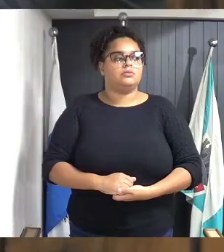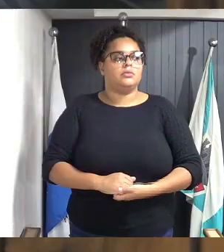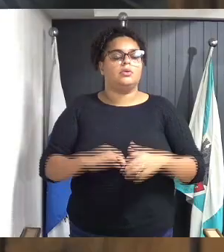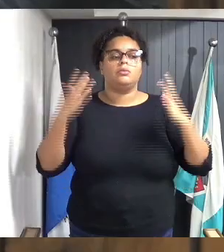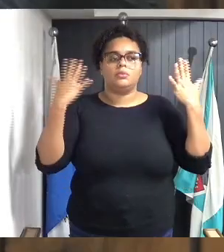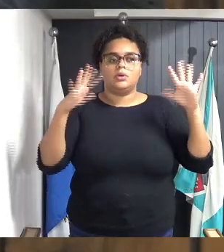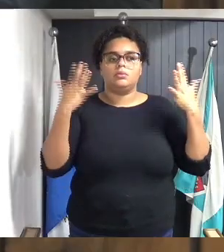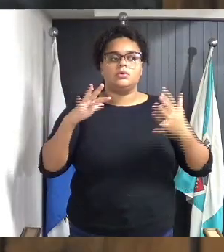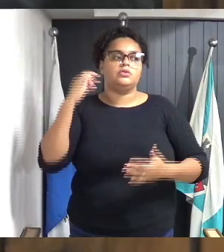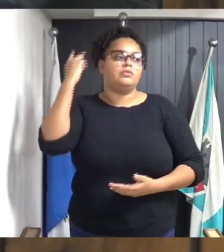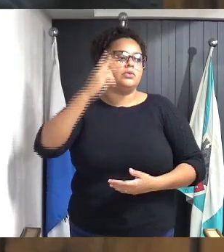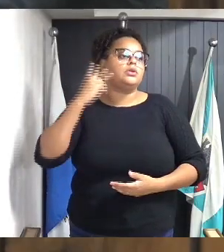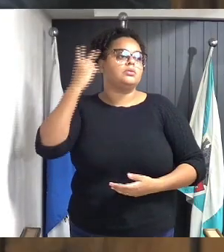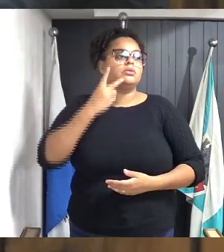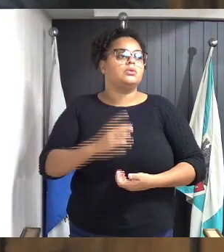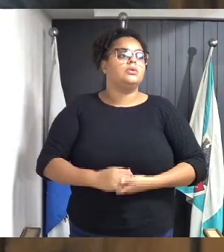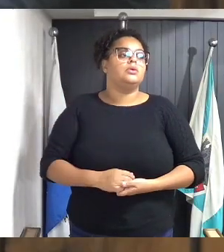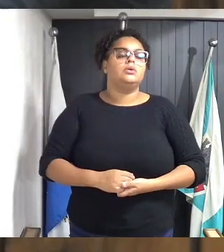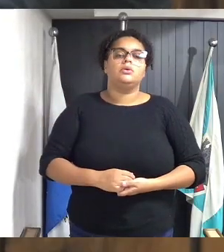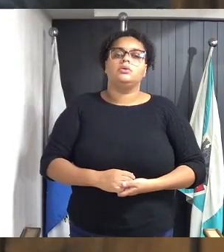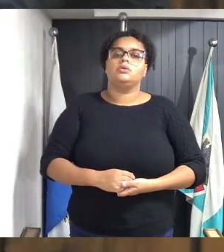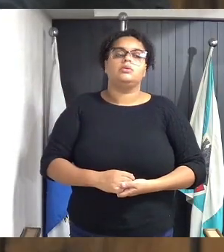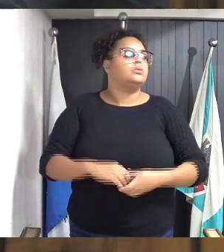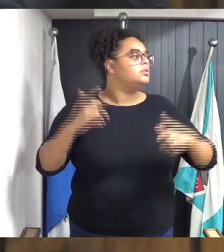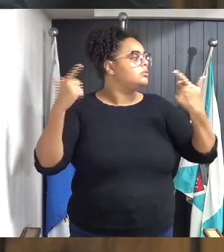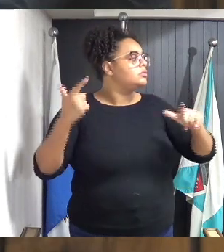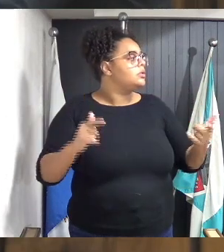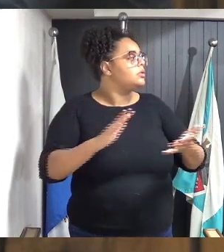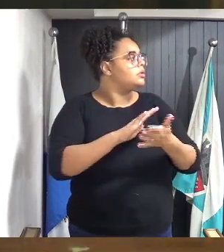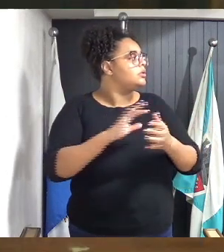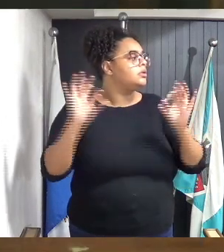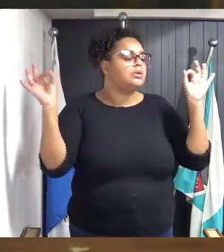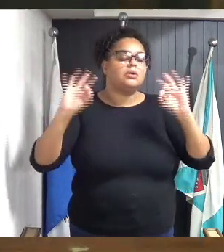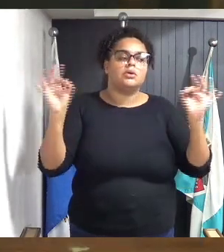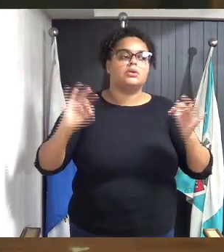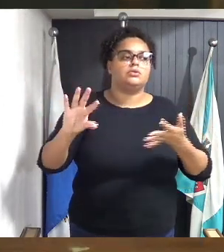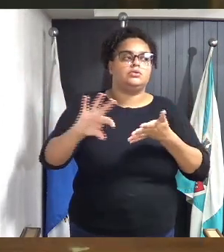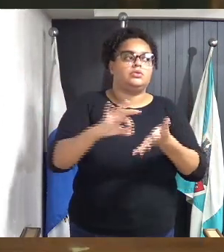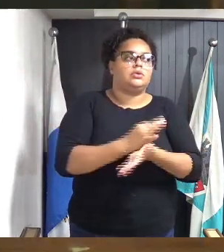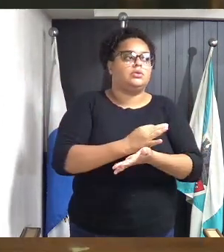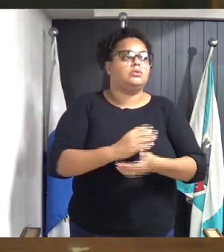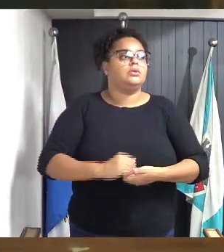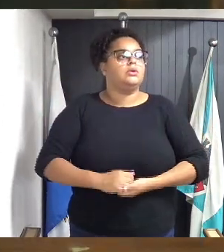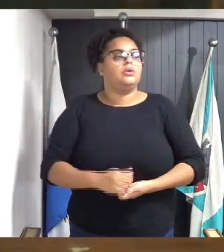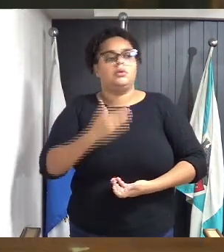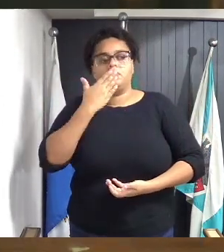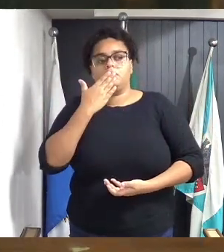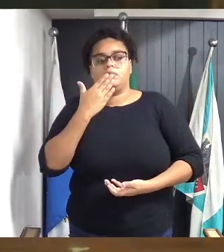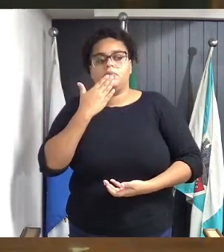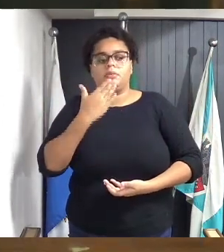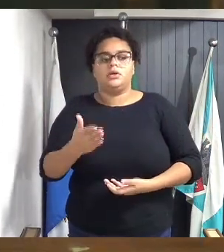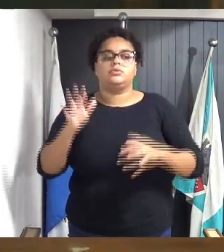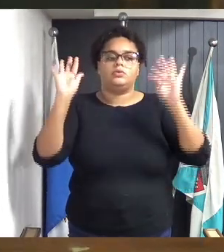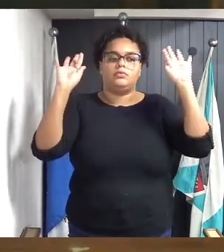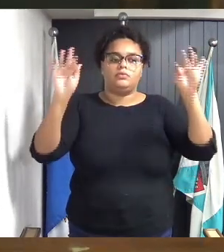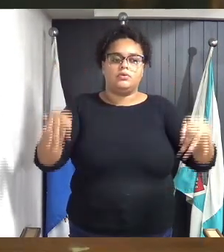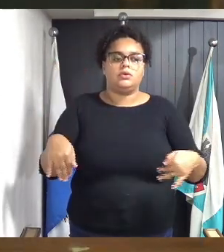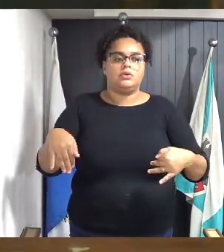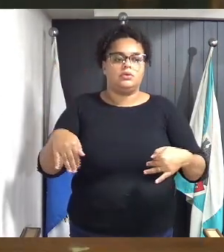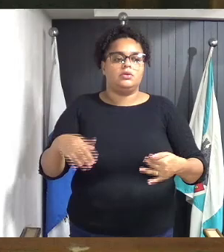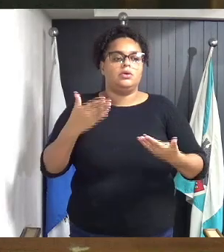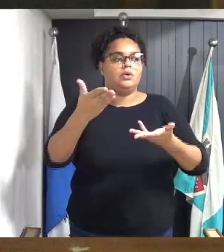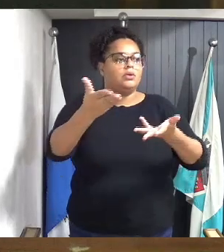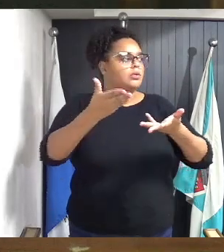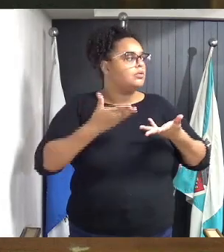Parabéns, vereador. Não tendo mais vereador escrito para fazer uso da tribuna, dou para os encerrados a sessão, e